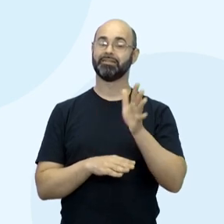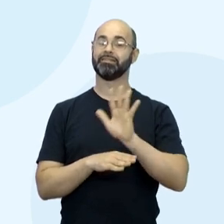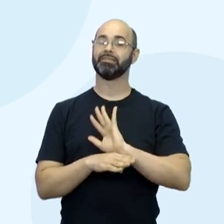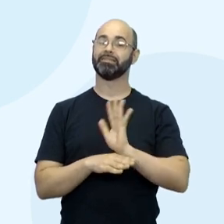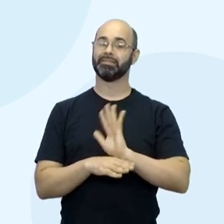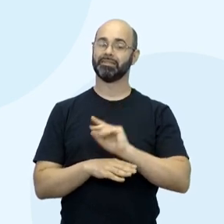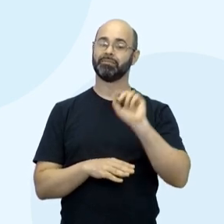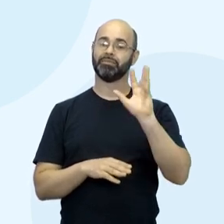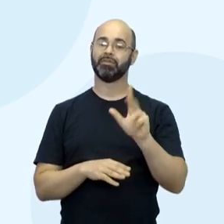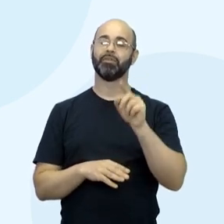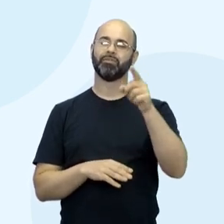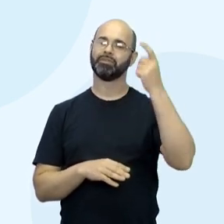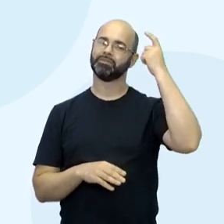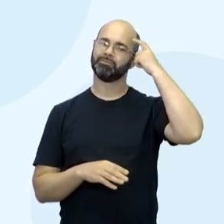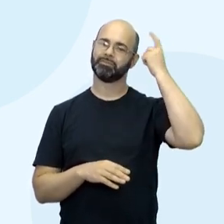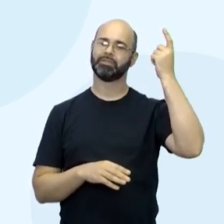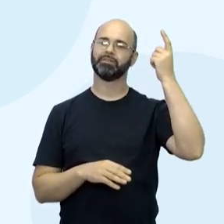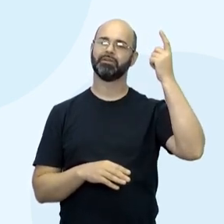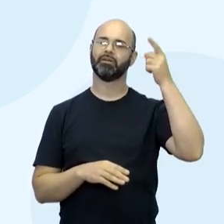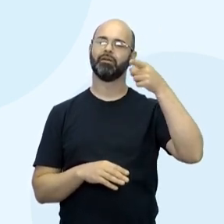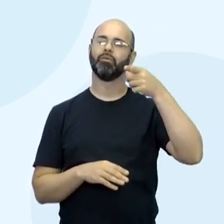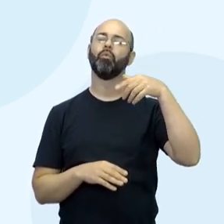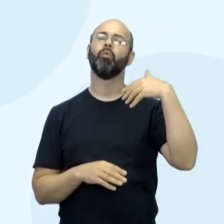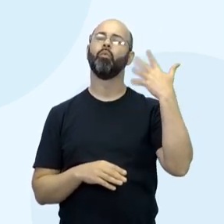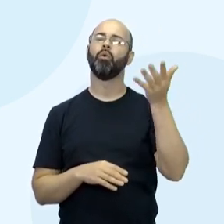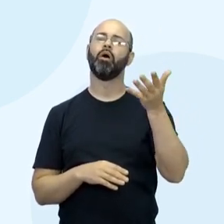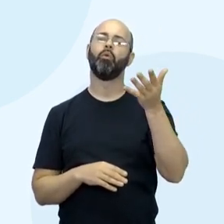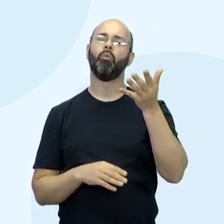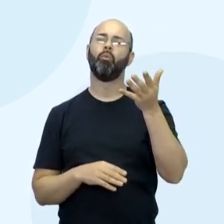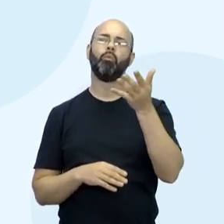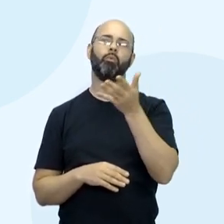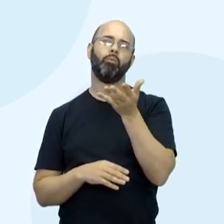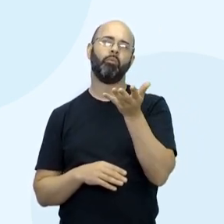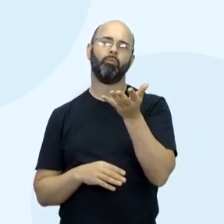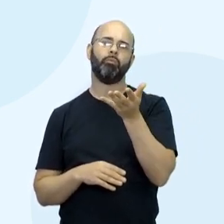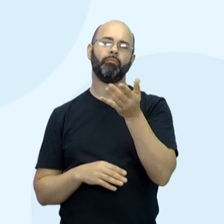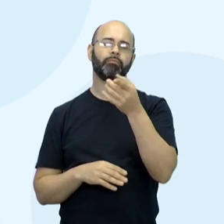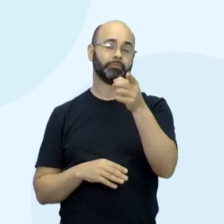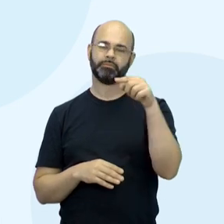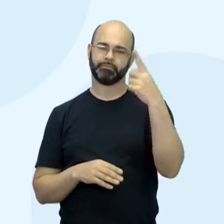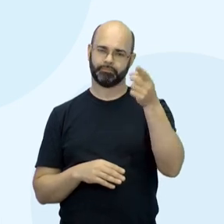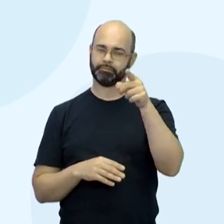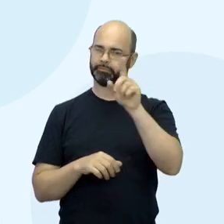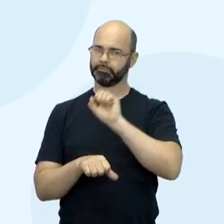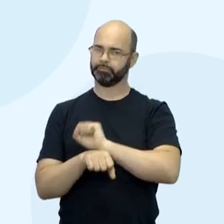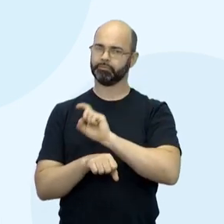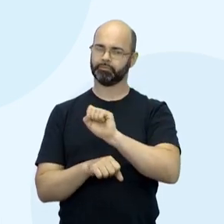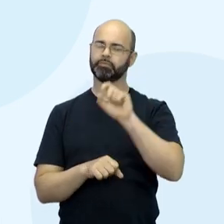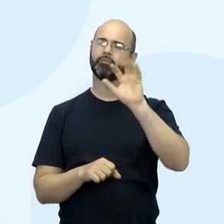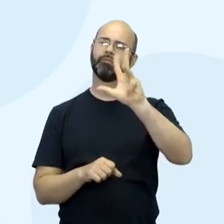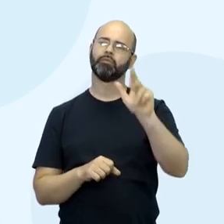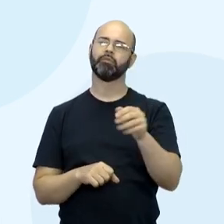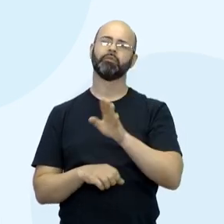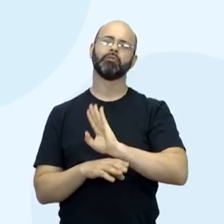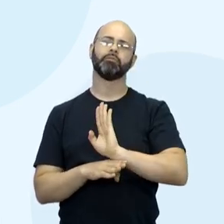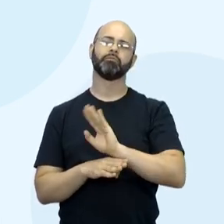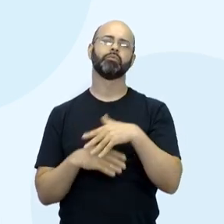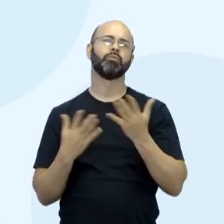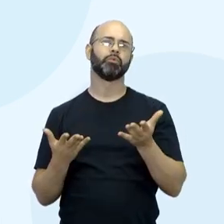quais filmes vêm à sua mente? Dá uma pausa aí, depois você continua, relaxa. Depois você escuta a gente. Cinema africano.